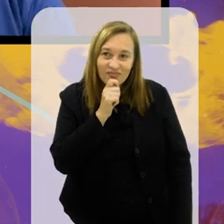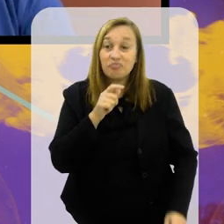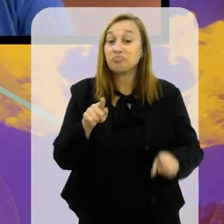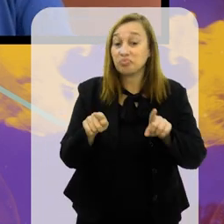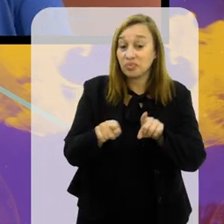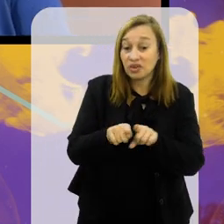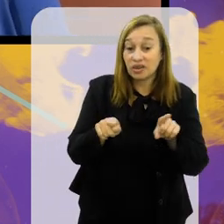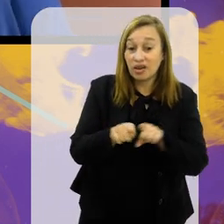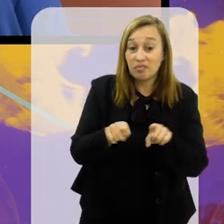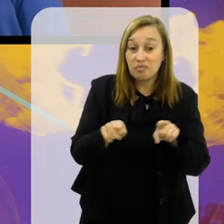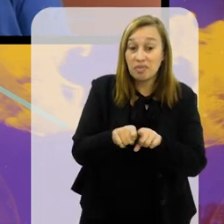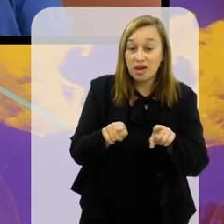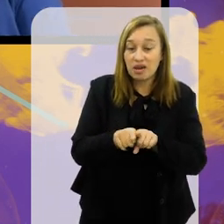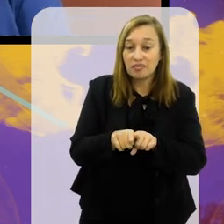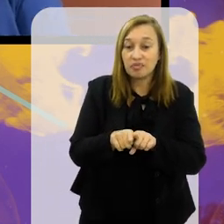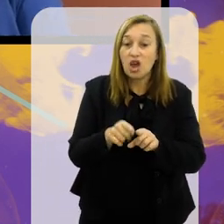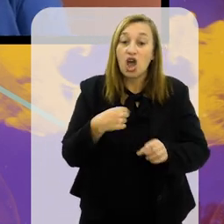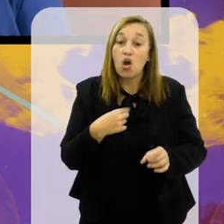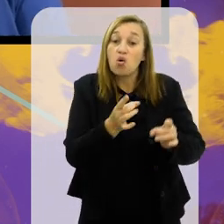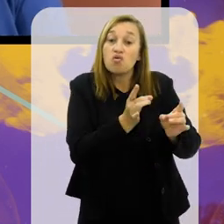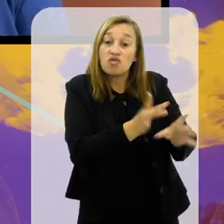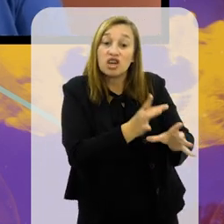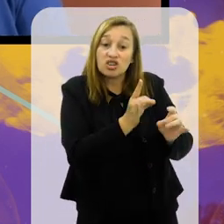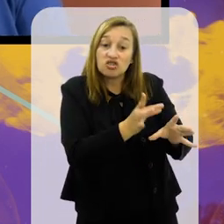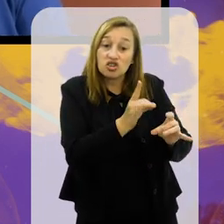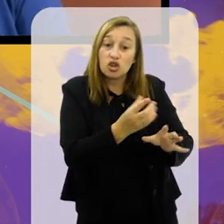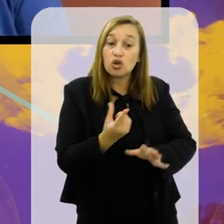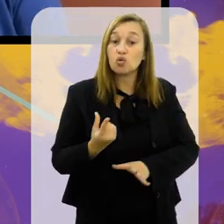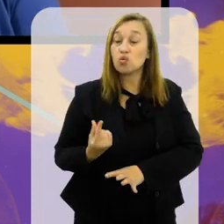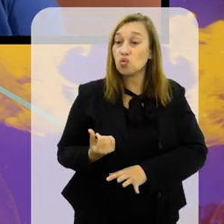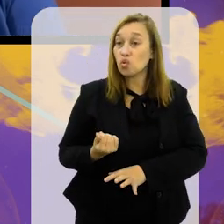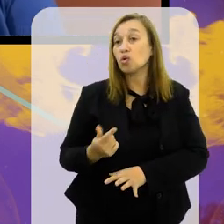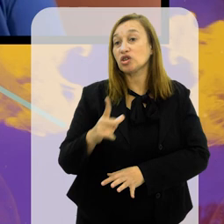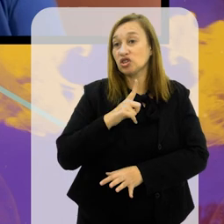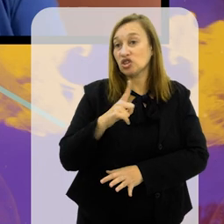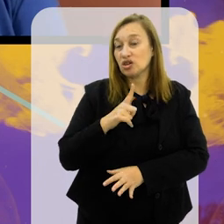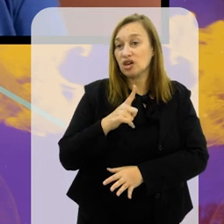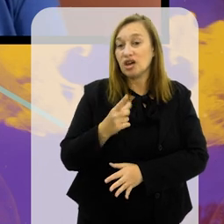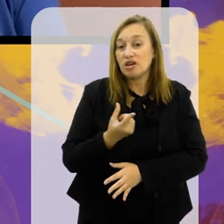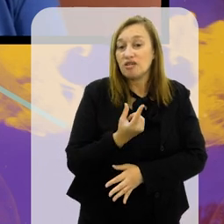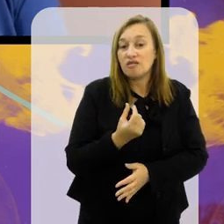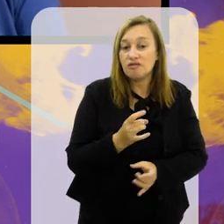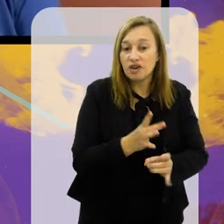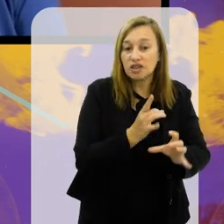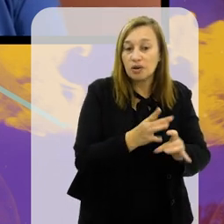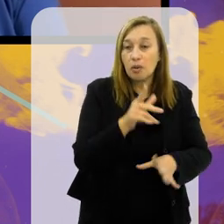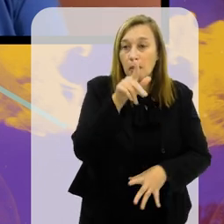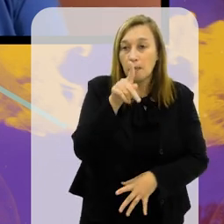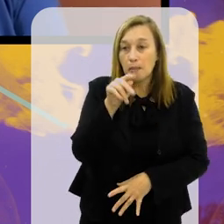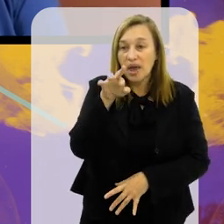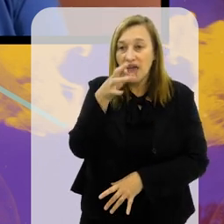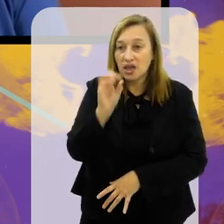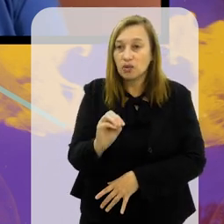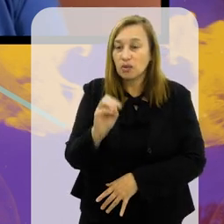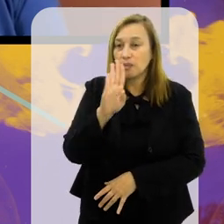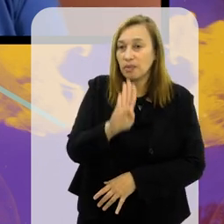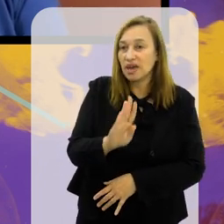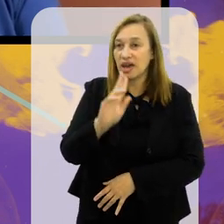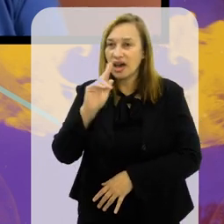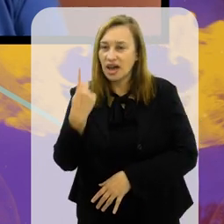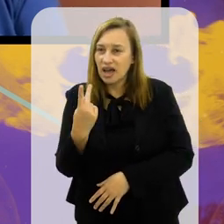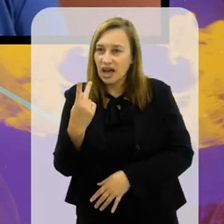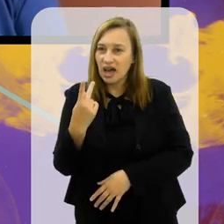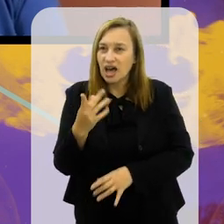Então, o o dono quer? É o que o Ronaldo fez. Comprei por tanto, vendi por tanto, tive um lucro. Vendeu para o Pedrinho BH, que é